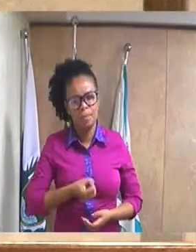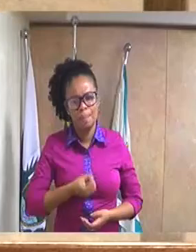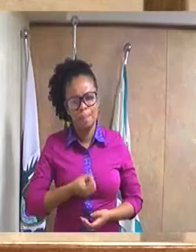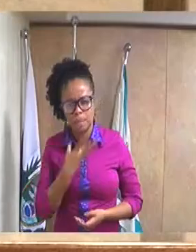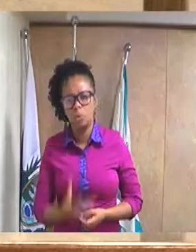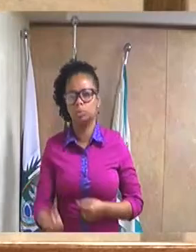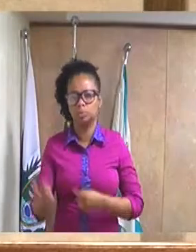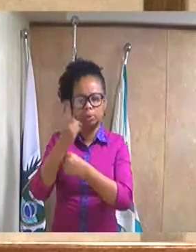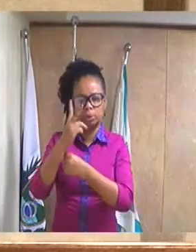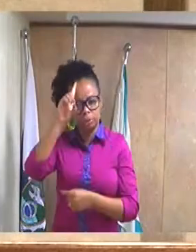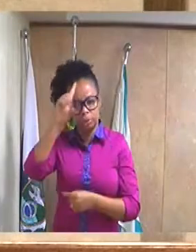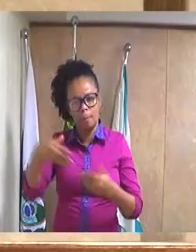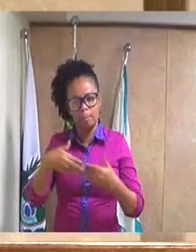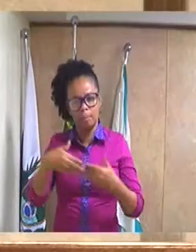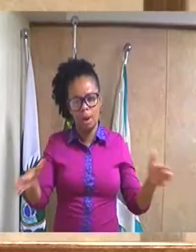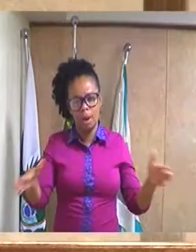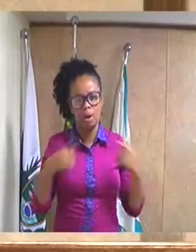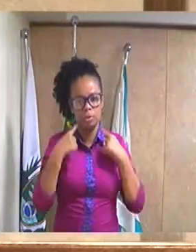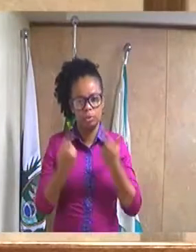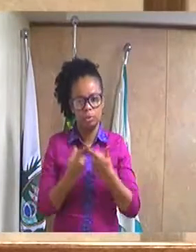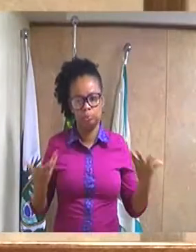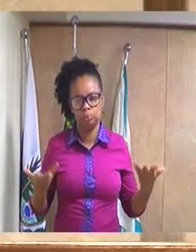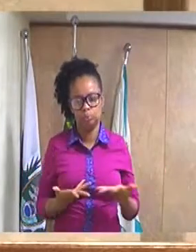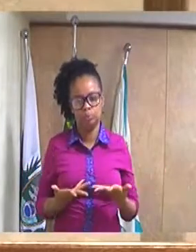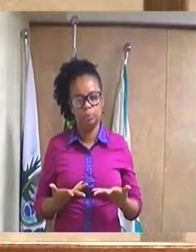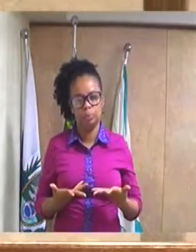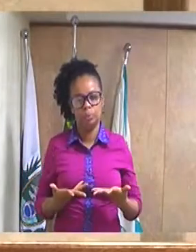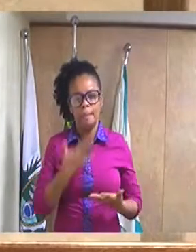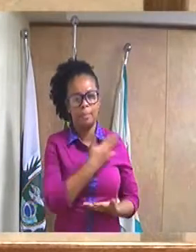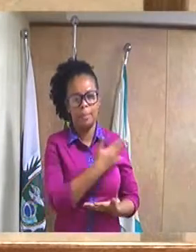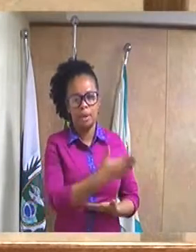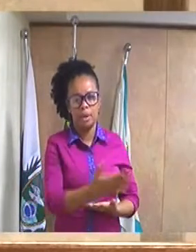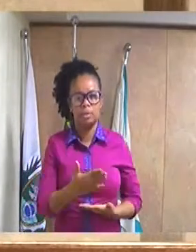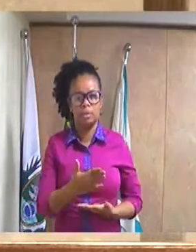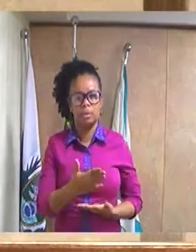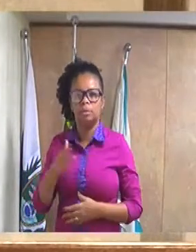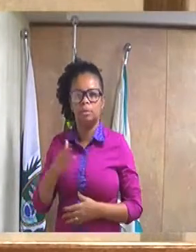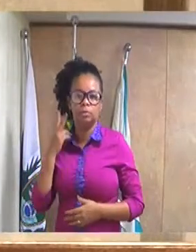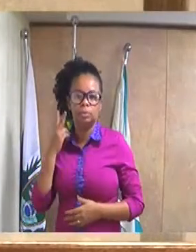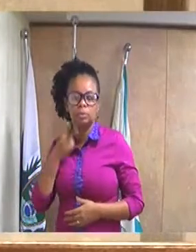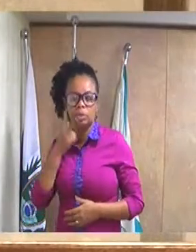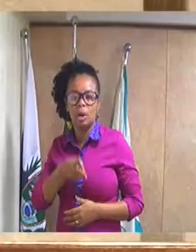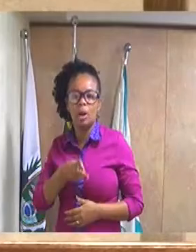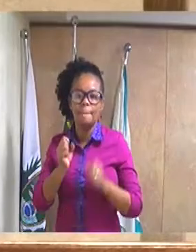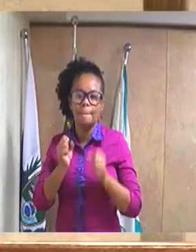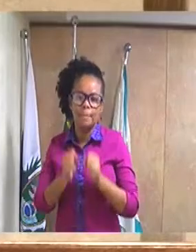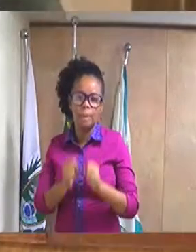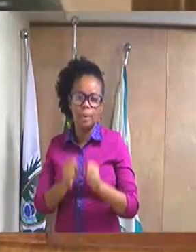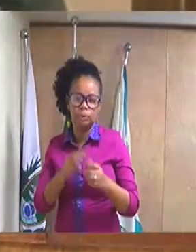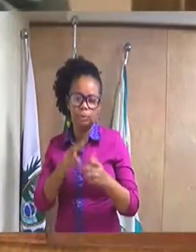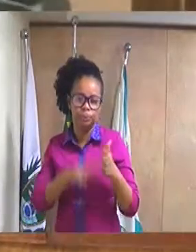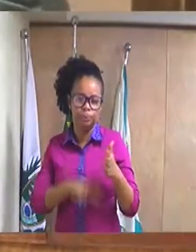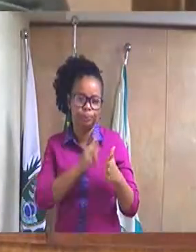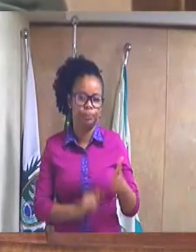de Deus do por aberto essa sessão, peço a senhora vereadora que por favor faça a leitura do expediente.